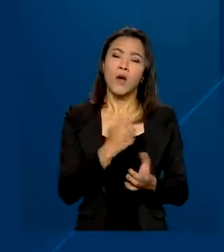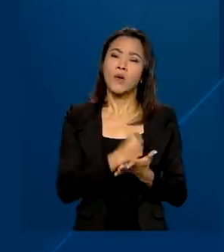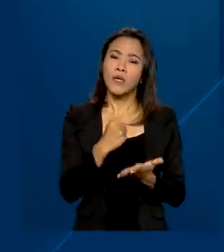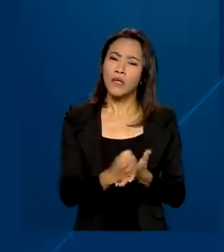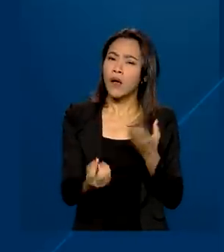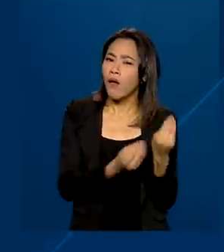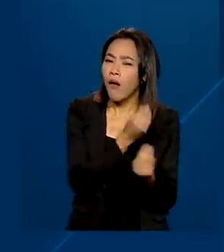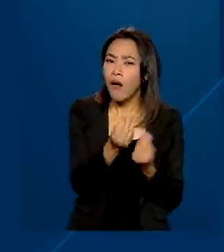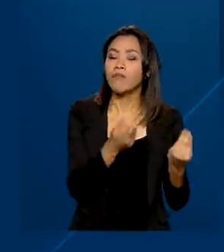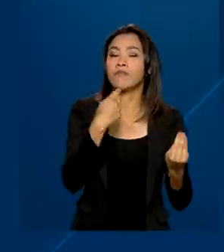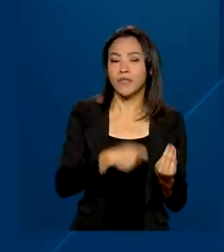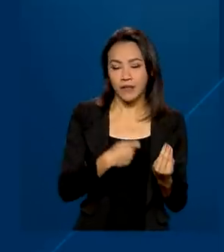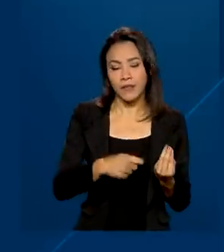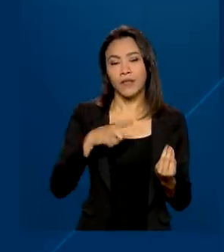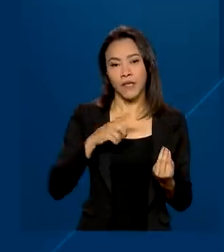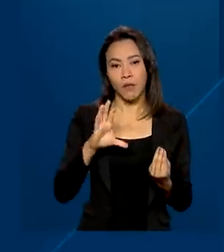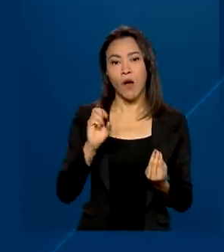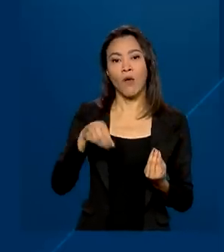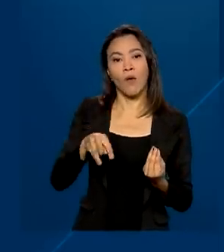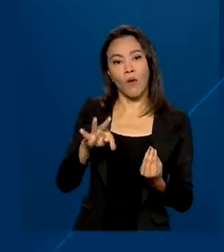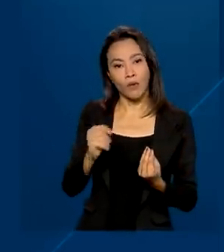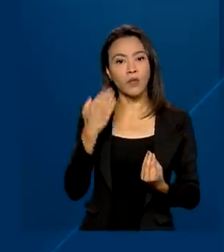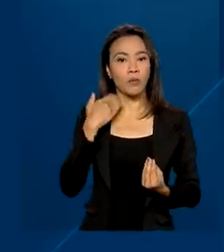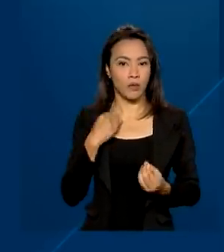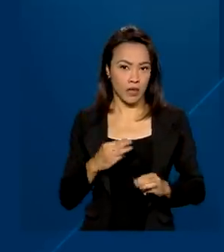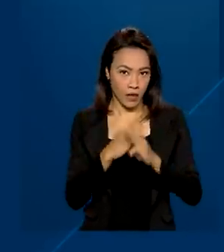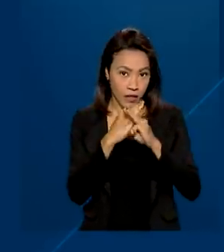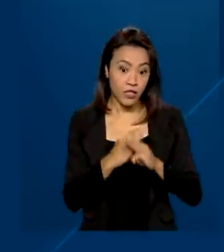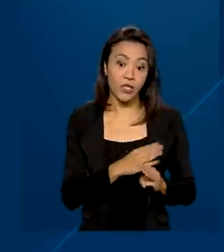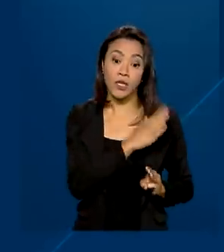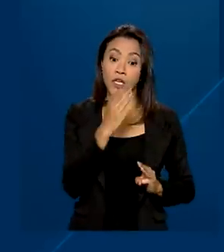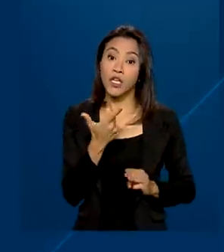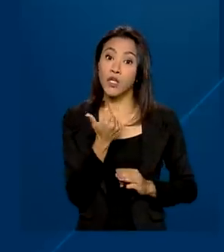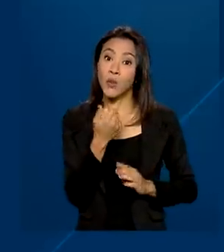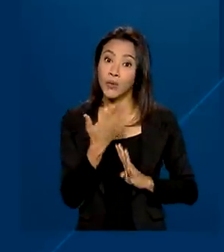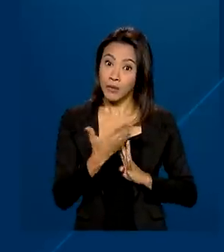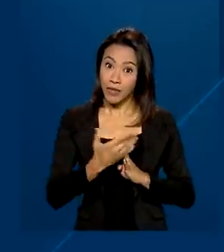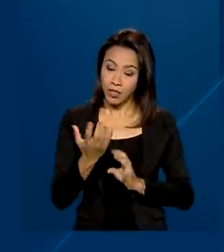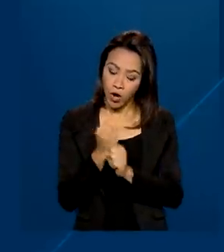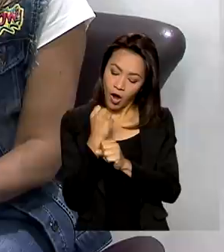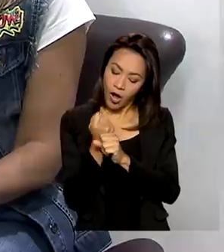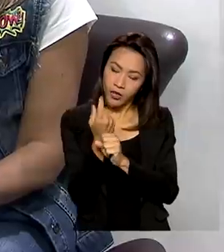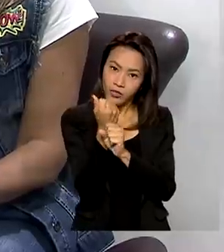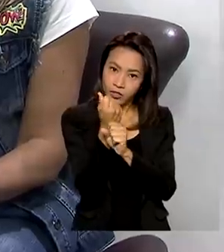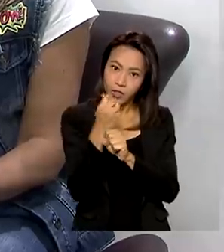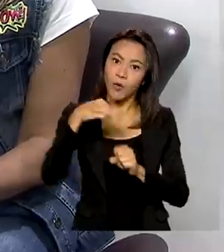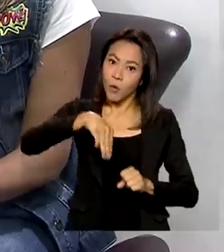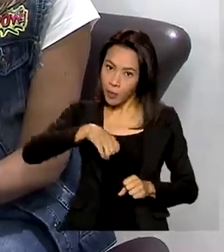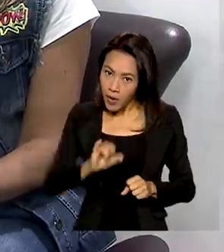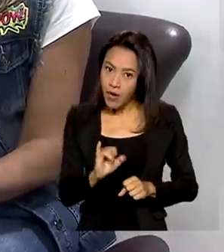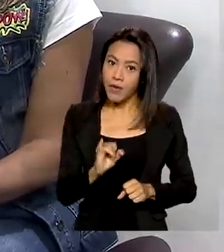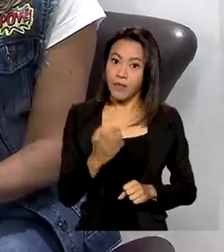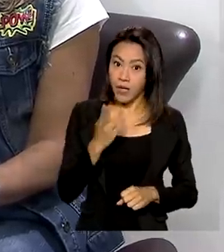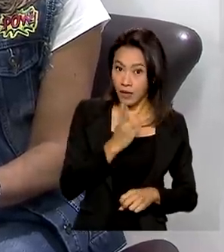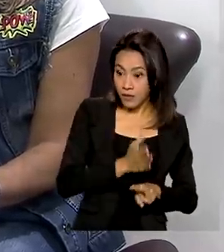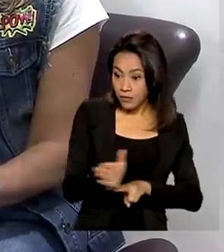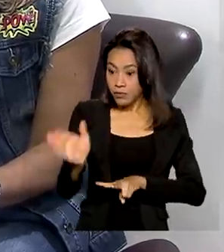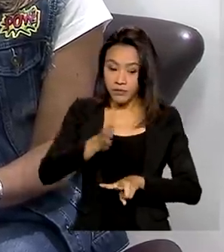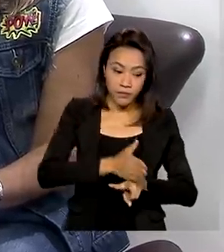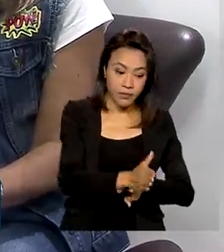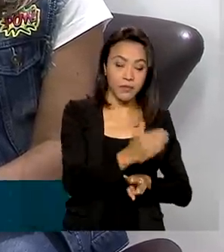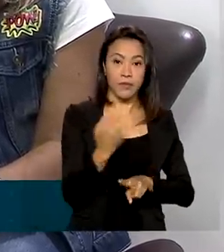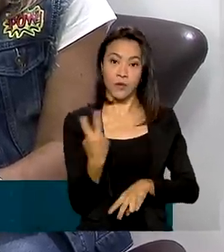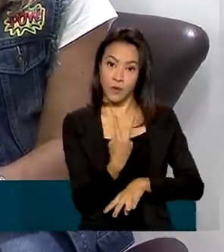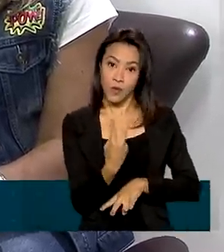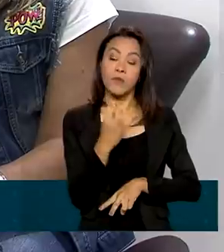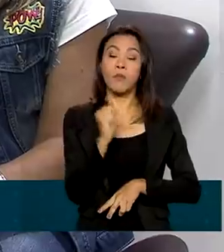o interessado precisa ter uma conta na Caixa e mais de 12 meses de faturamento como MEI. Para ambas as linhas, os recursos